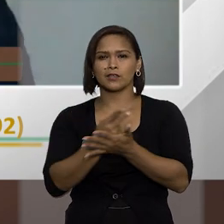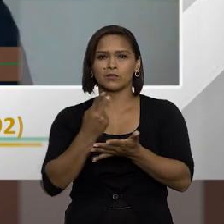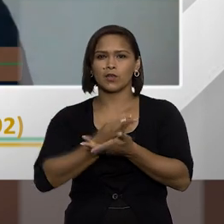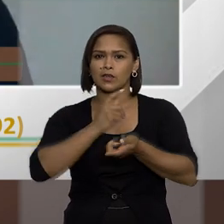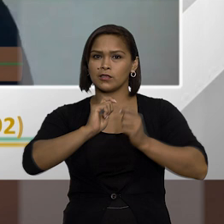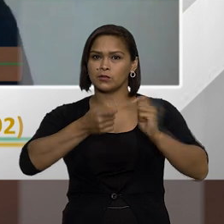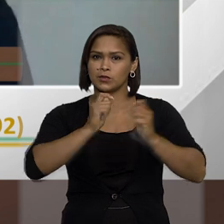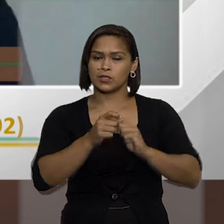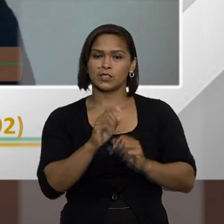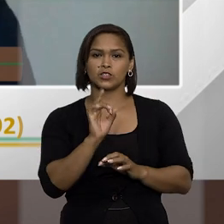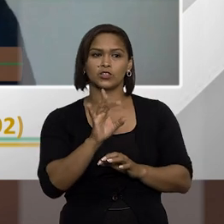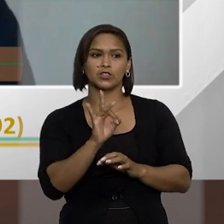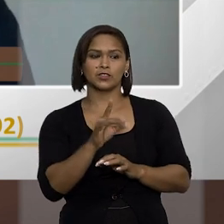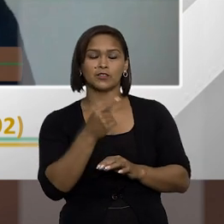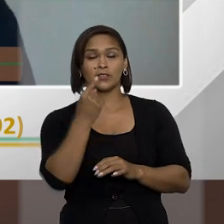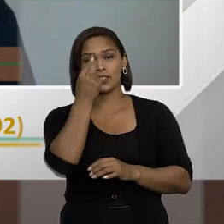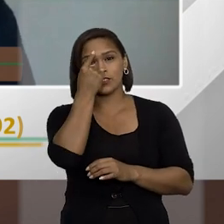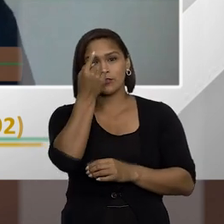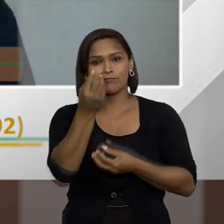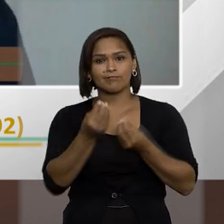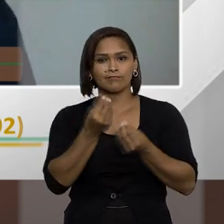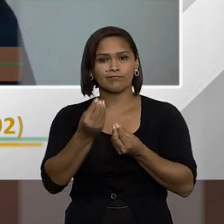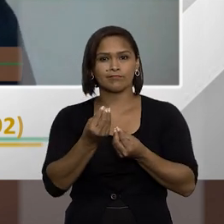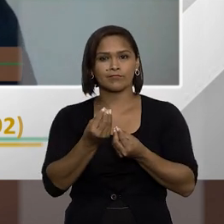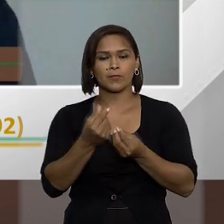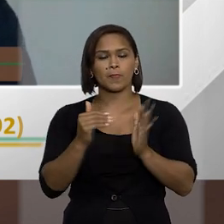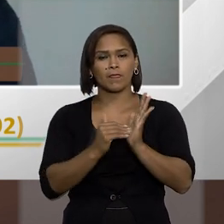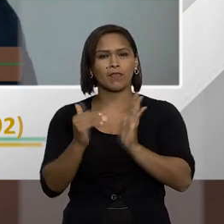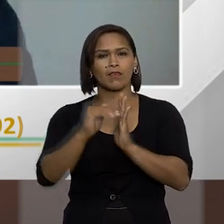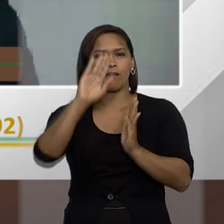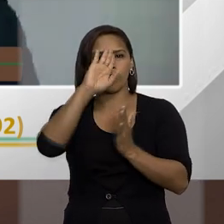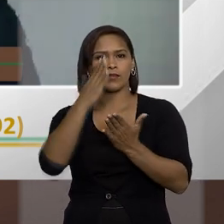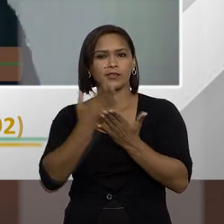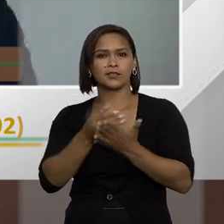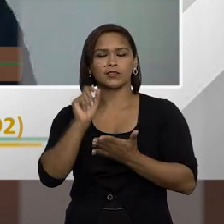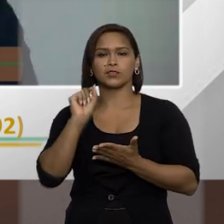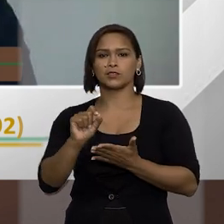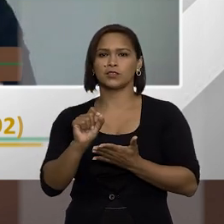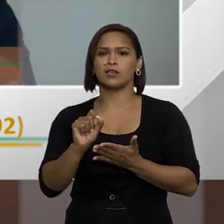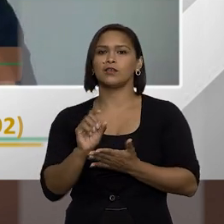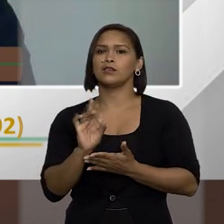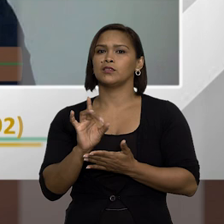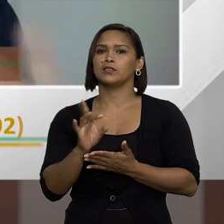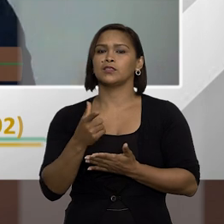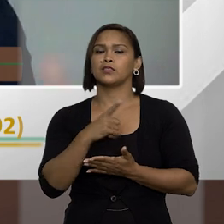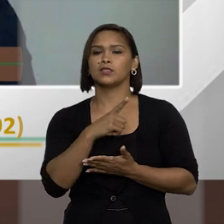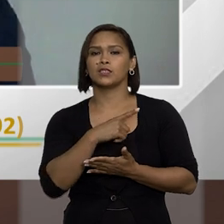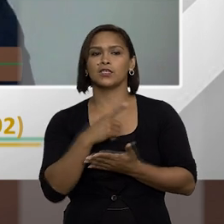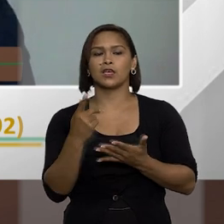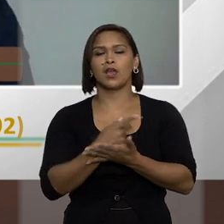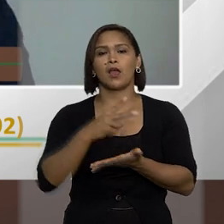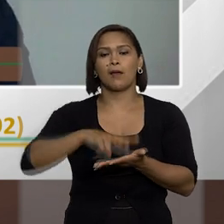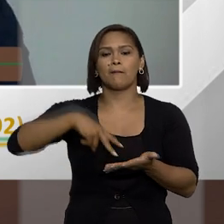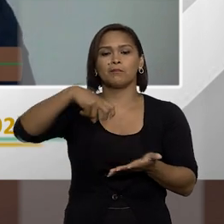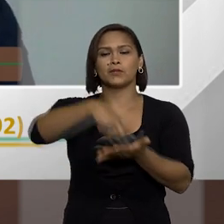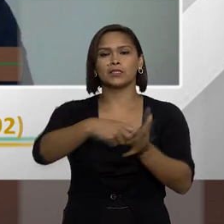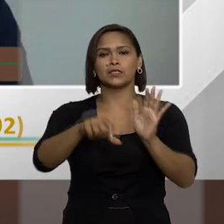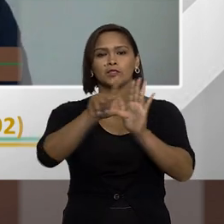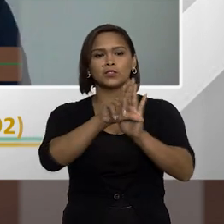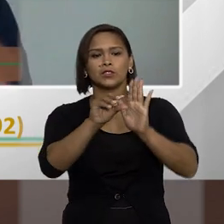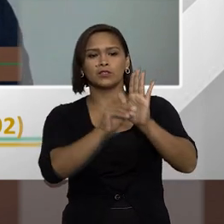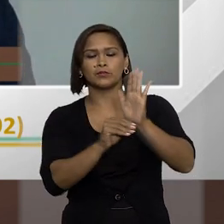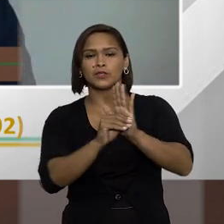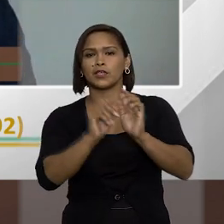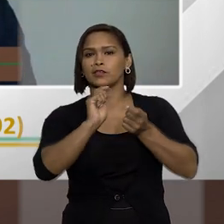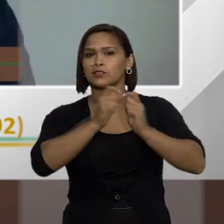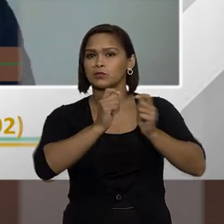administrativa e a gente é levado a crer que seria que haveria ali aplicação de sanções